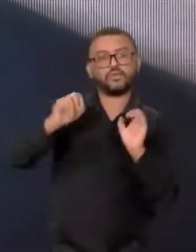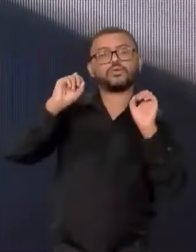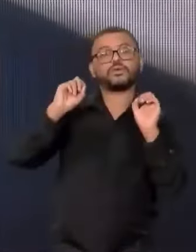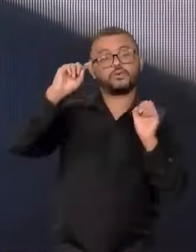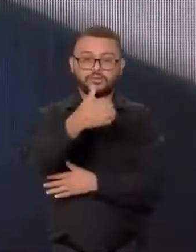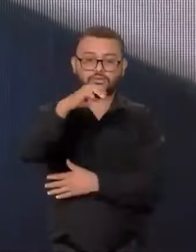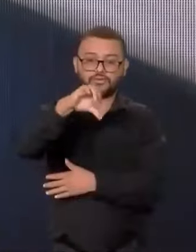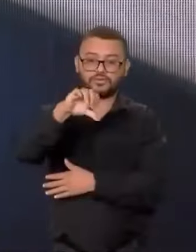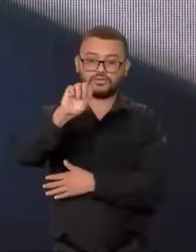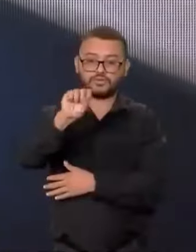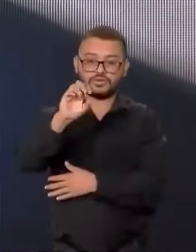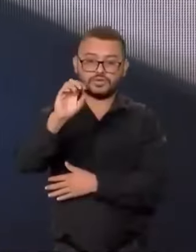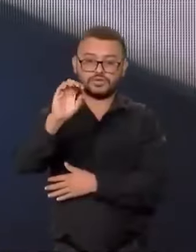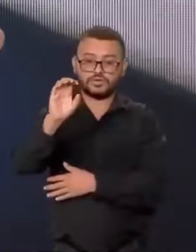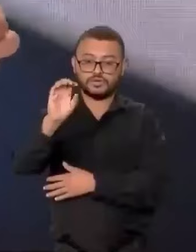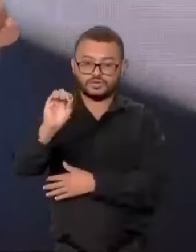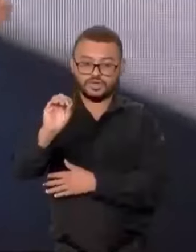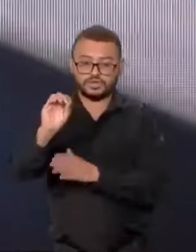propondo, até 2030,